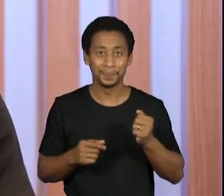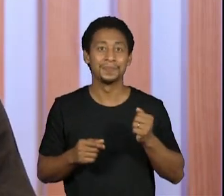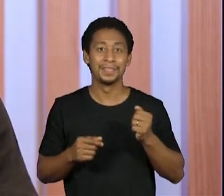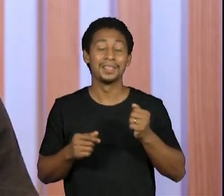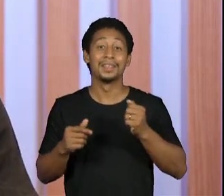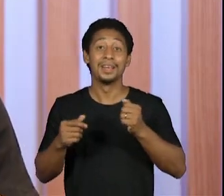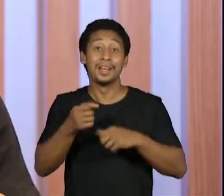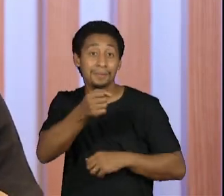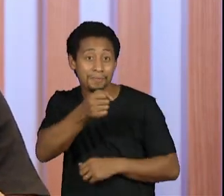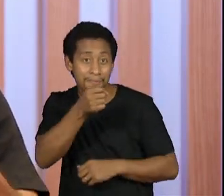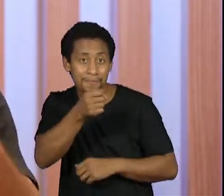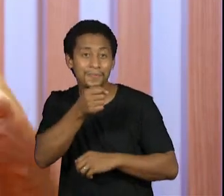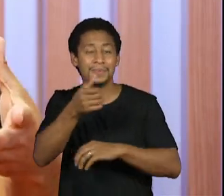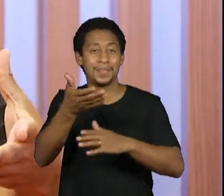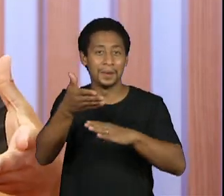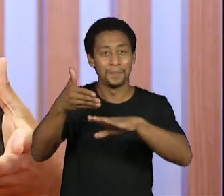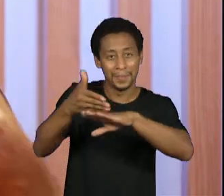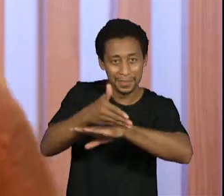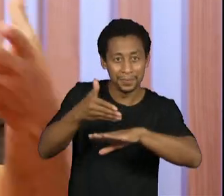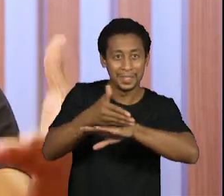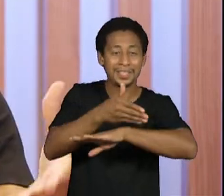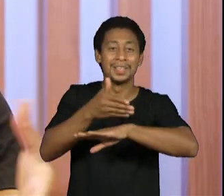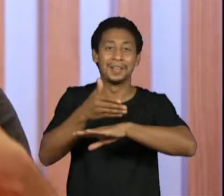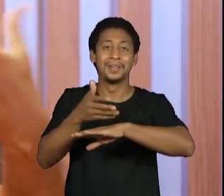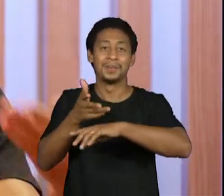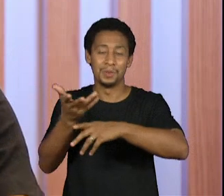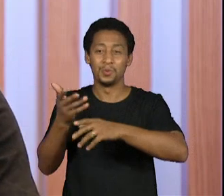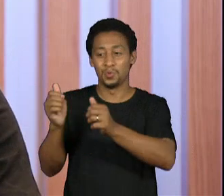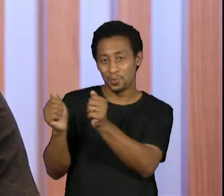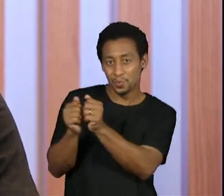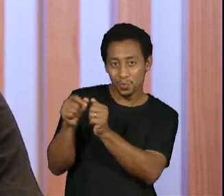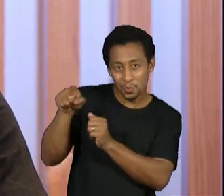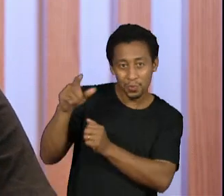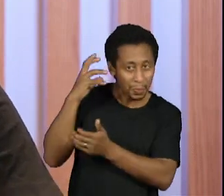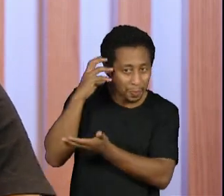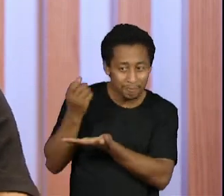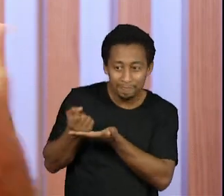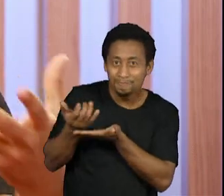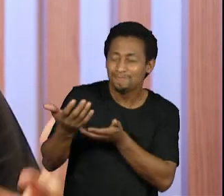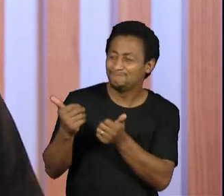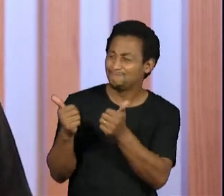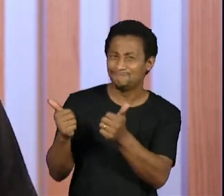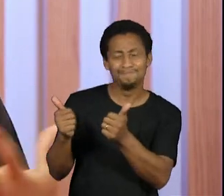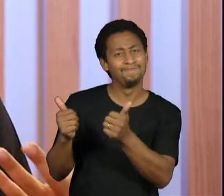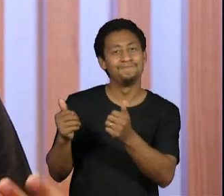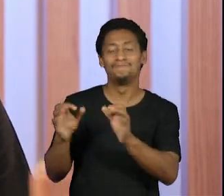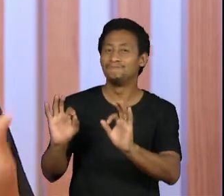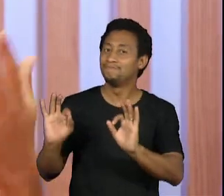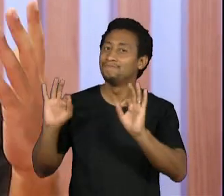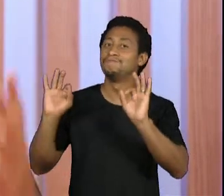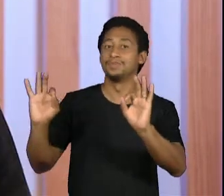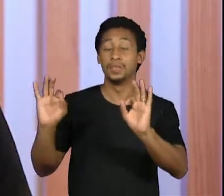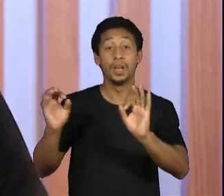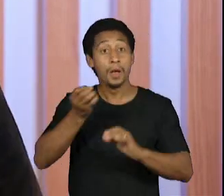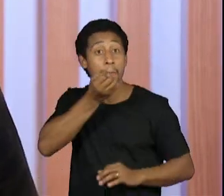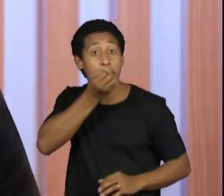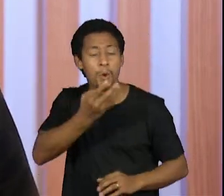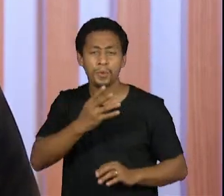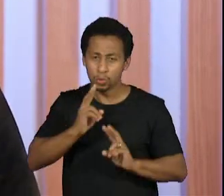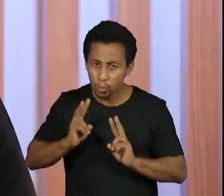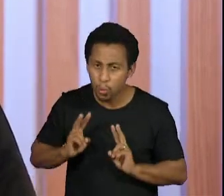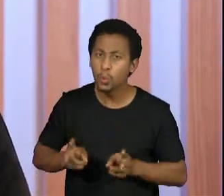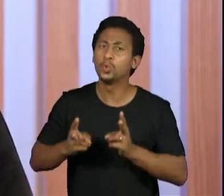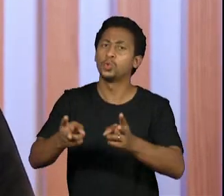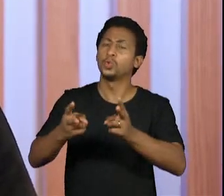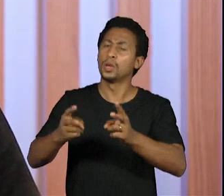participação dela, ao longo das gravações com o Mano Brown, também foi algo perceptível. E eu acho que é algo para a gente louvar e a gente, de alguma maneira,